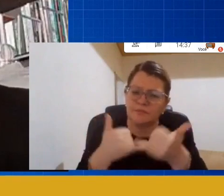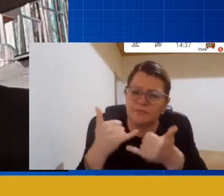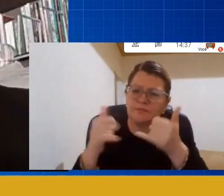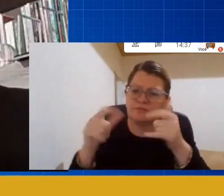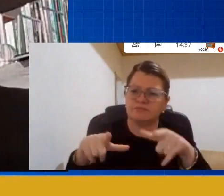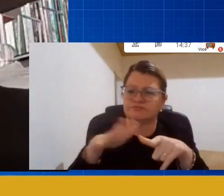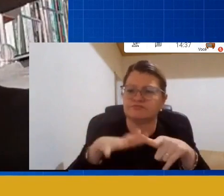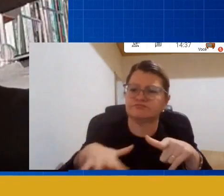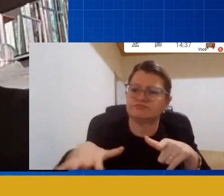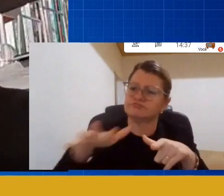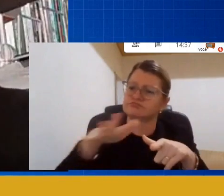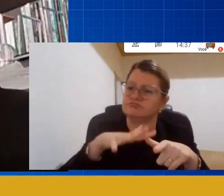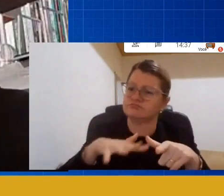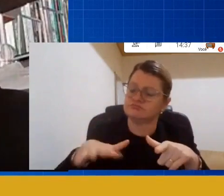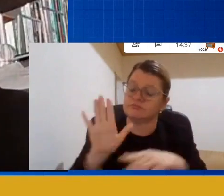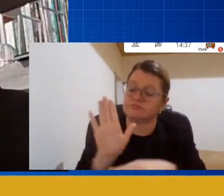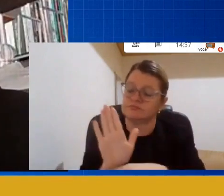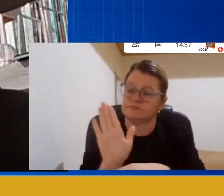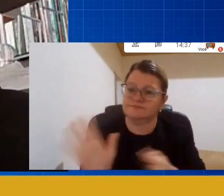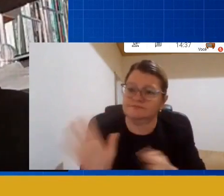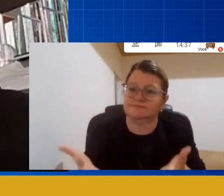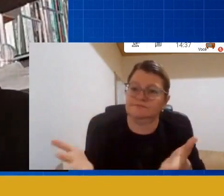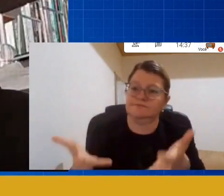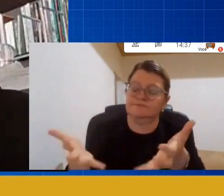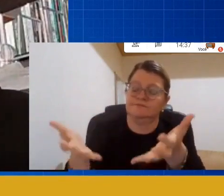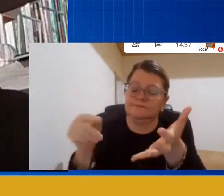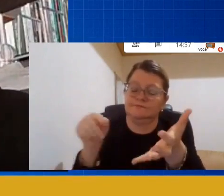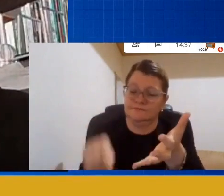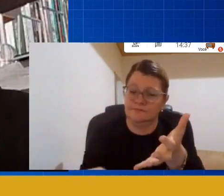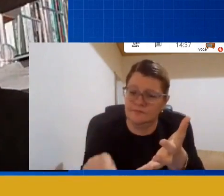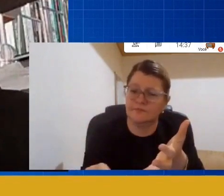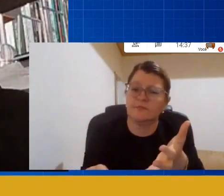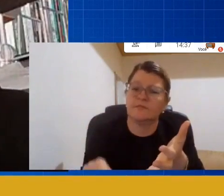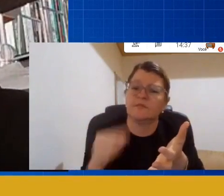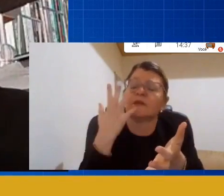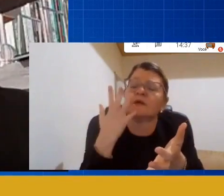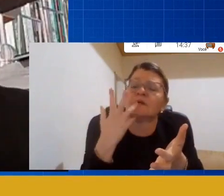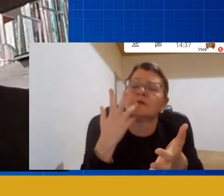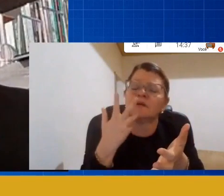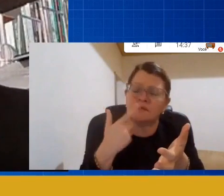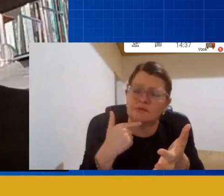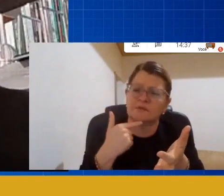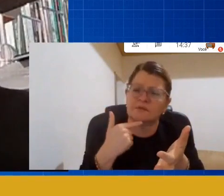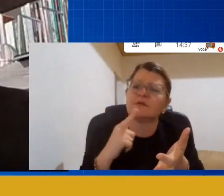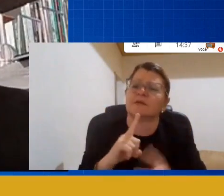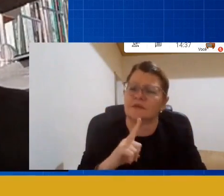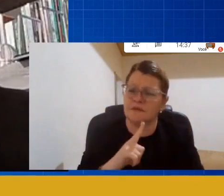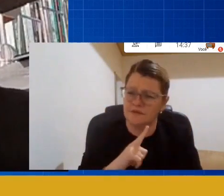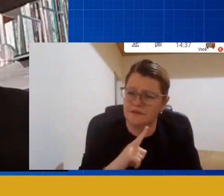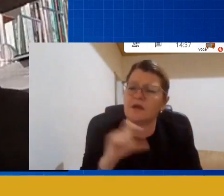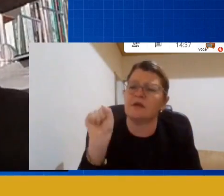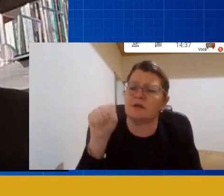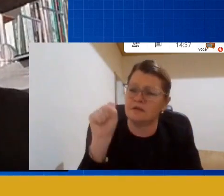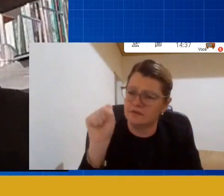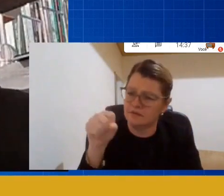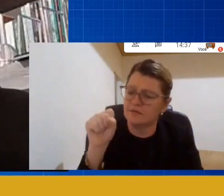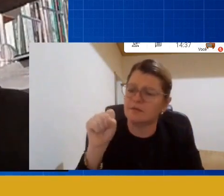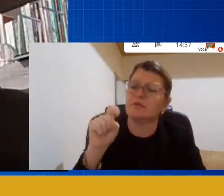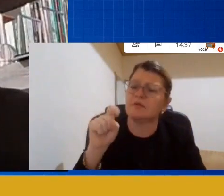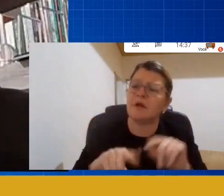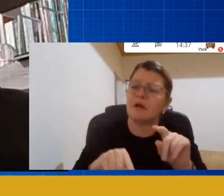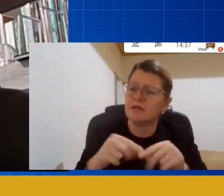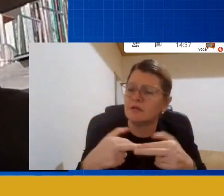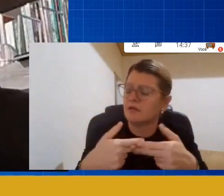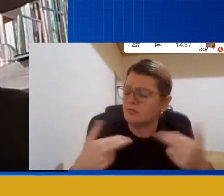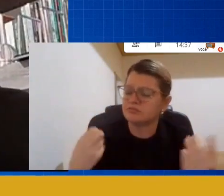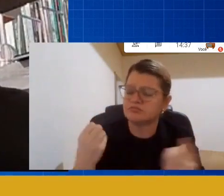saudável ela de certa forma está tendo sim o recurso o subsídio necessário para essa